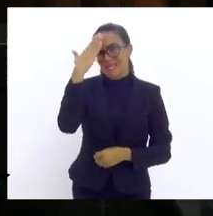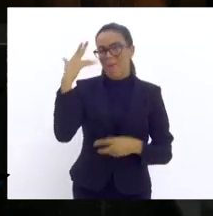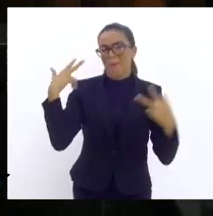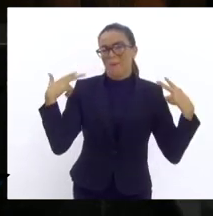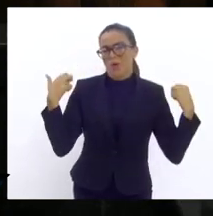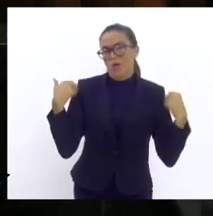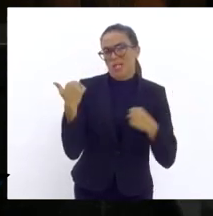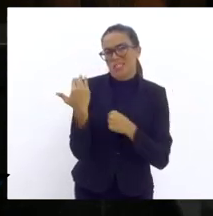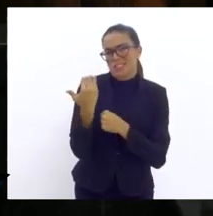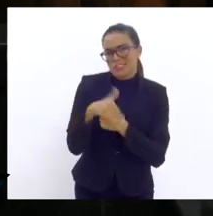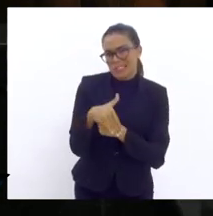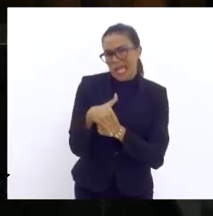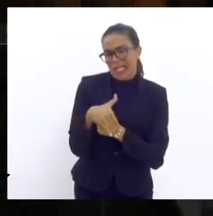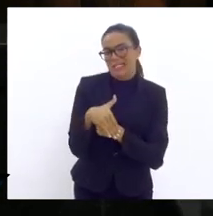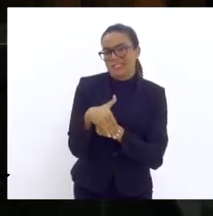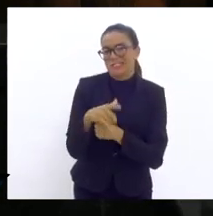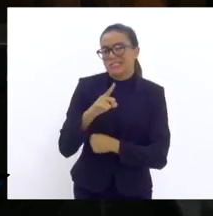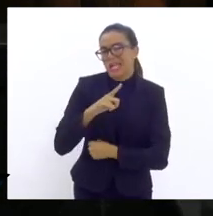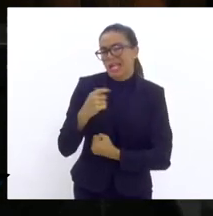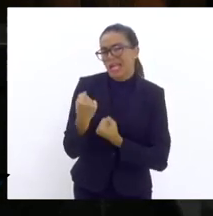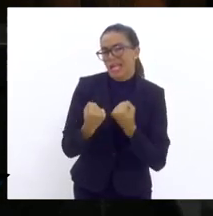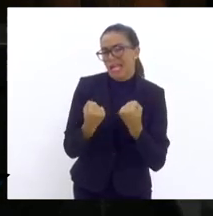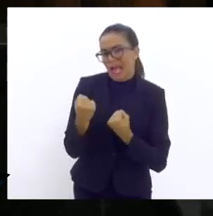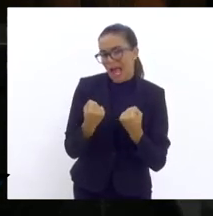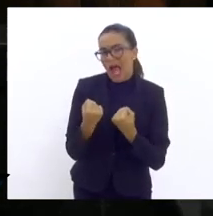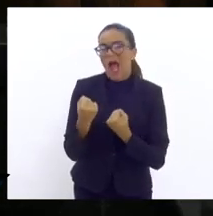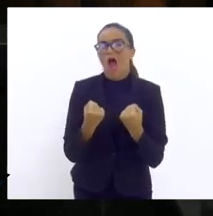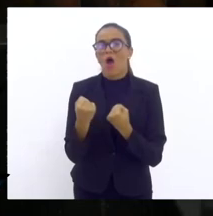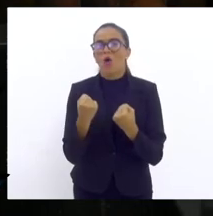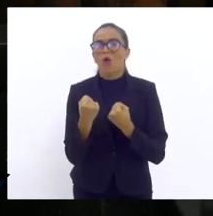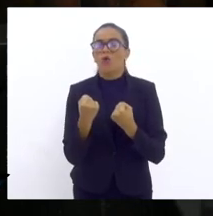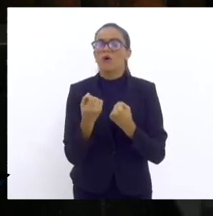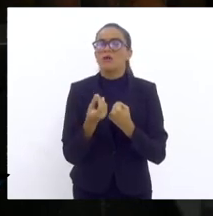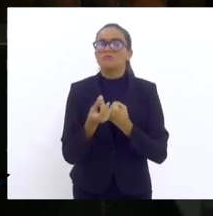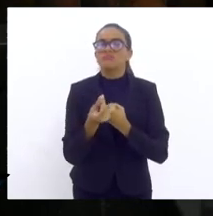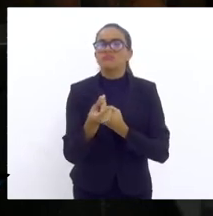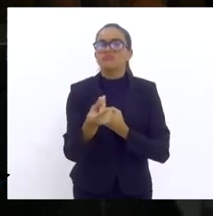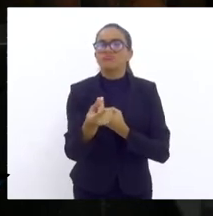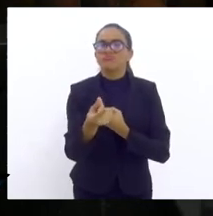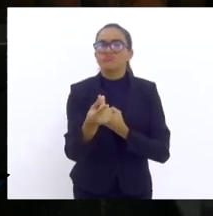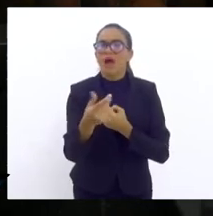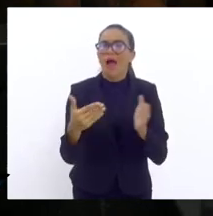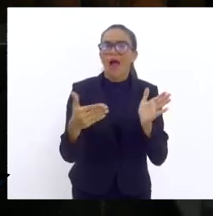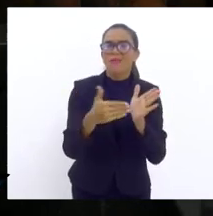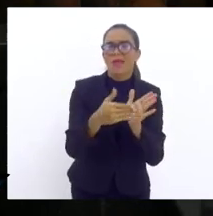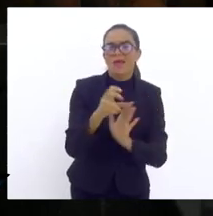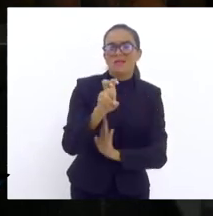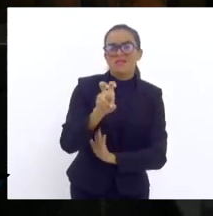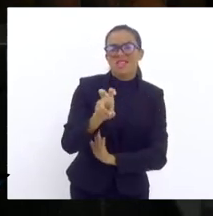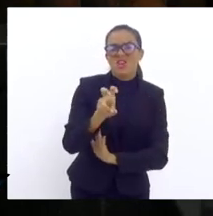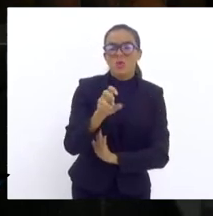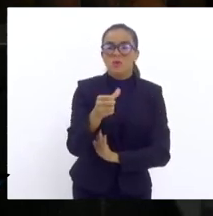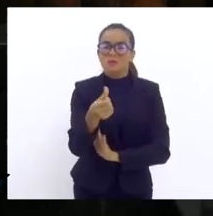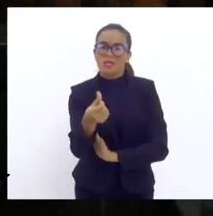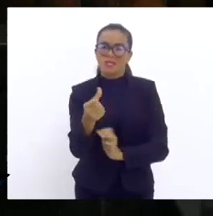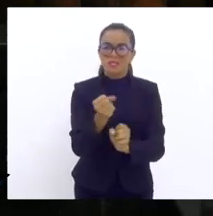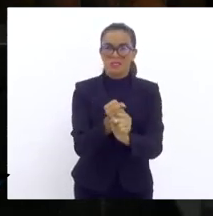carro na praça. O carro dura cinco, seis anos estourando